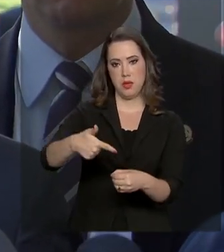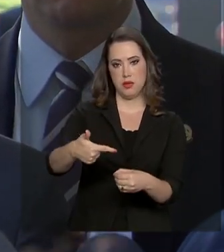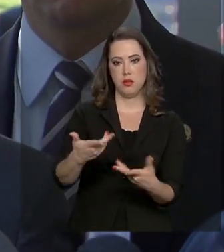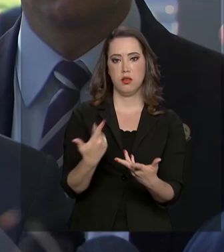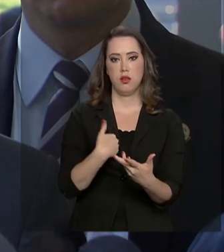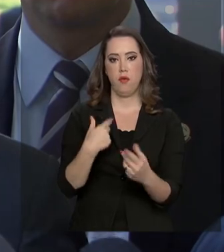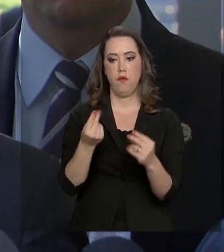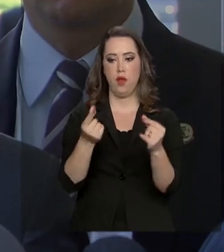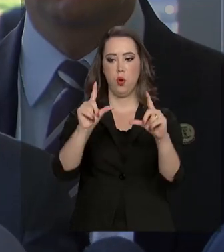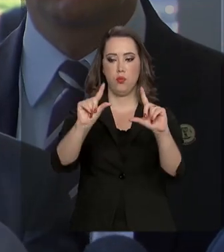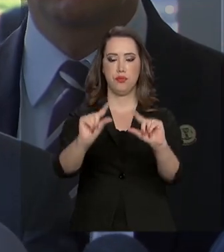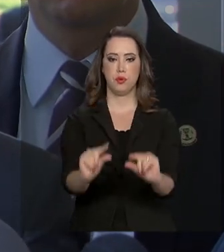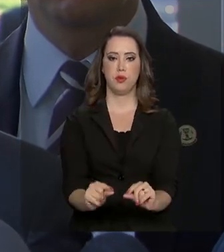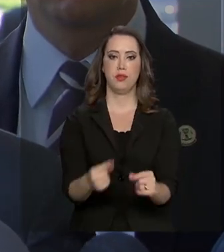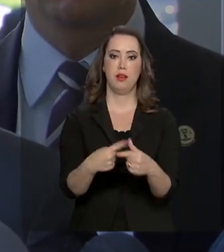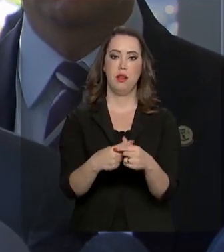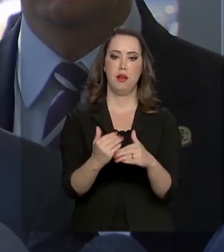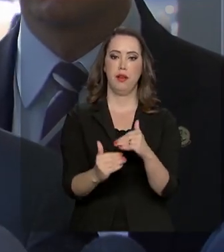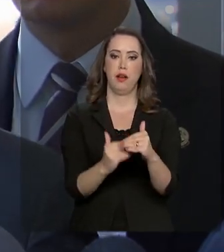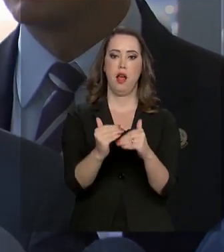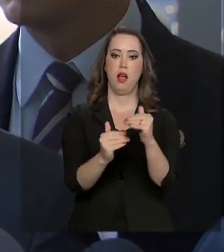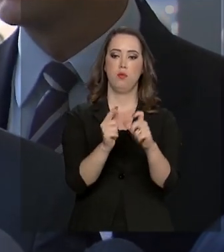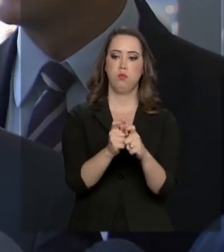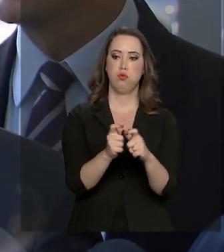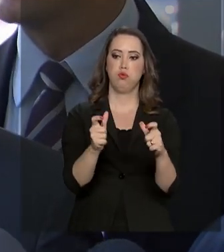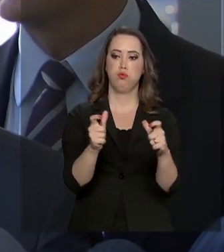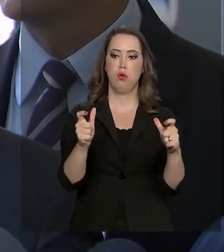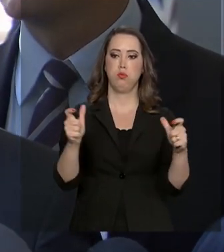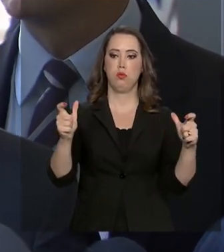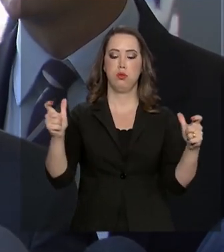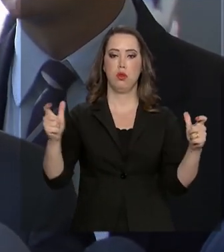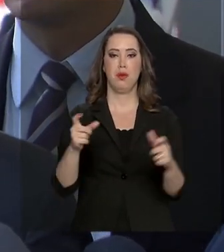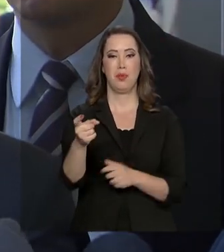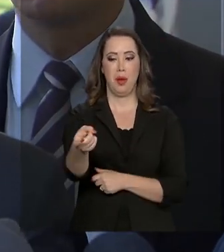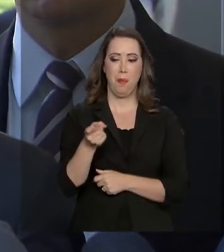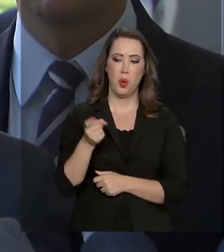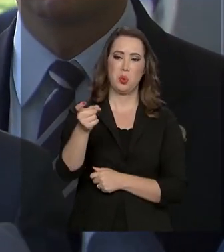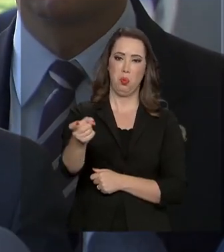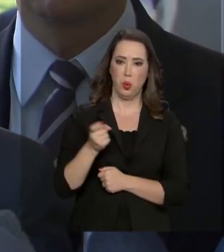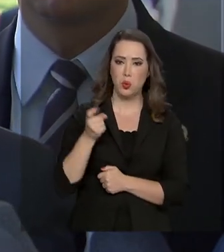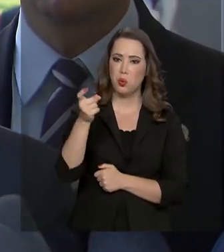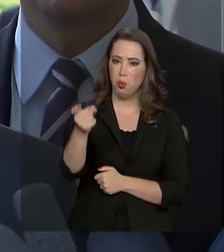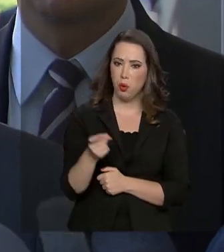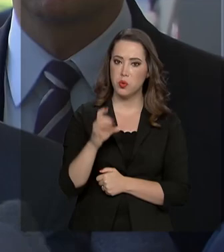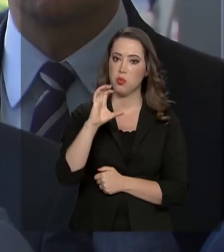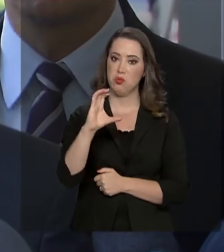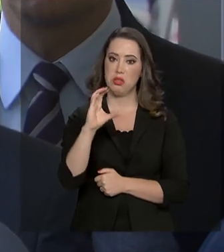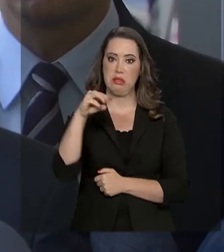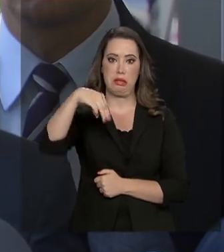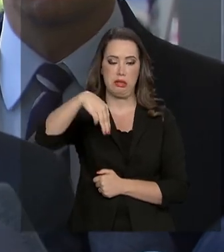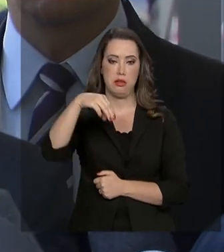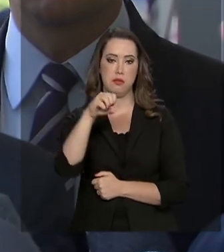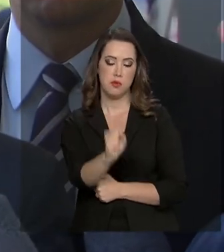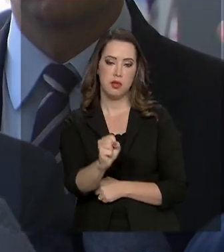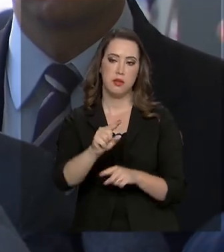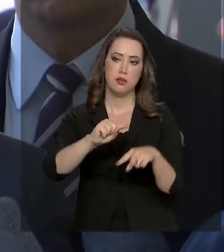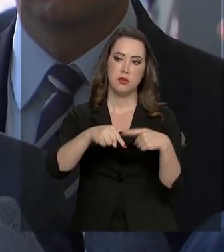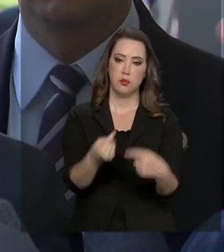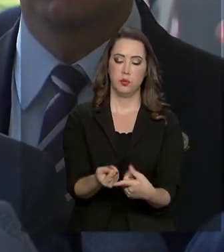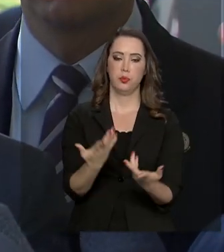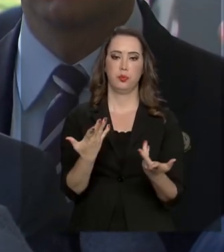Ele cresce e fica alto por causa de quê? Impostos estaduais, ICMS, basicamente. E depois